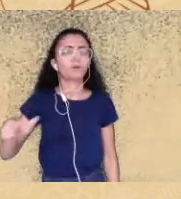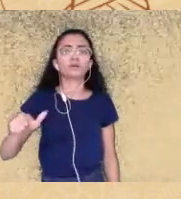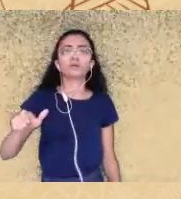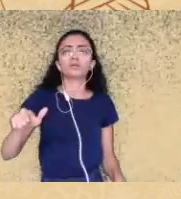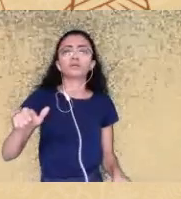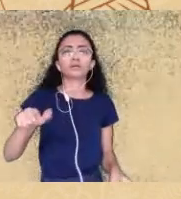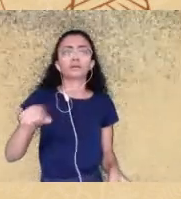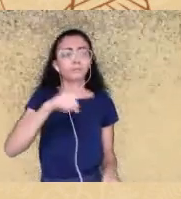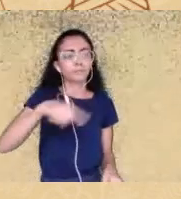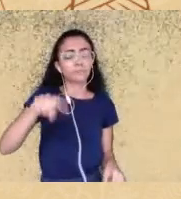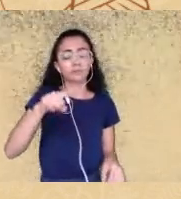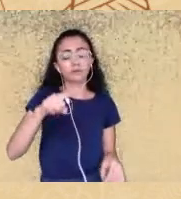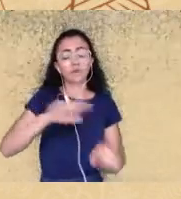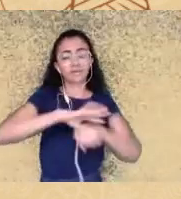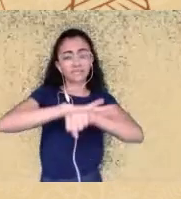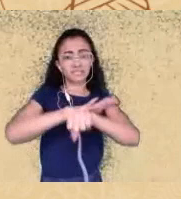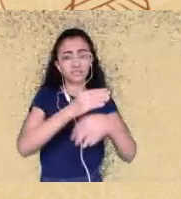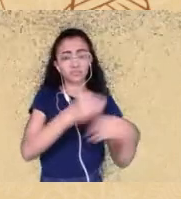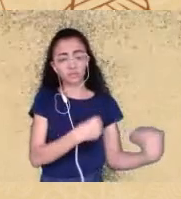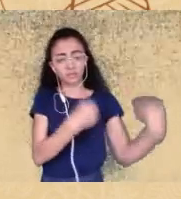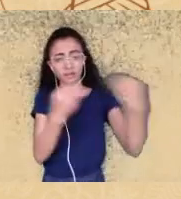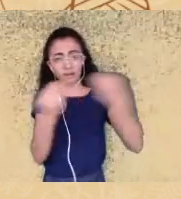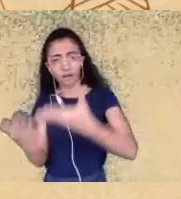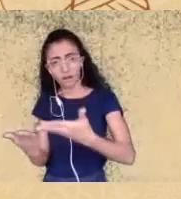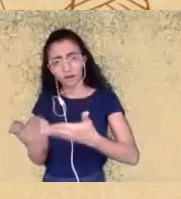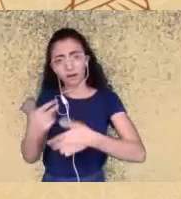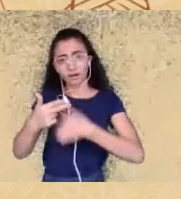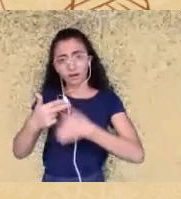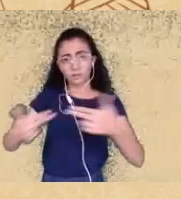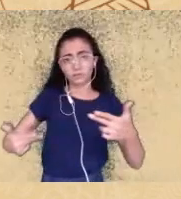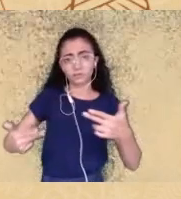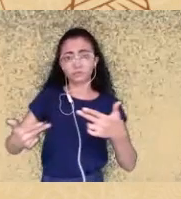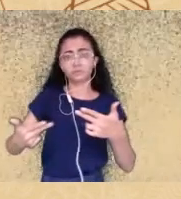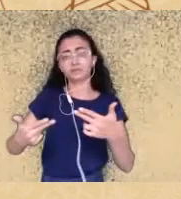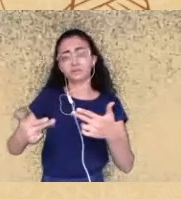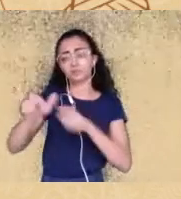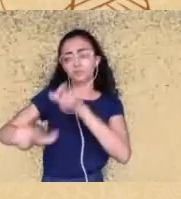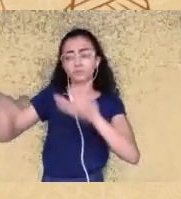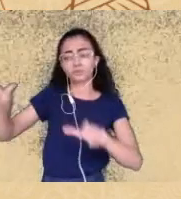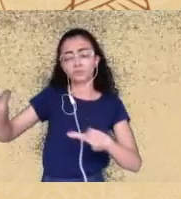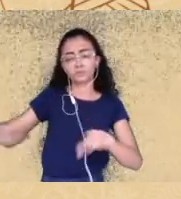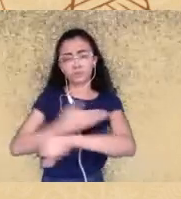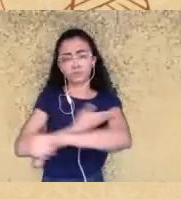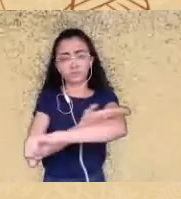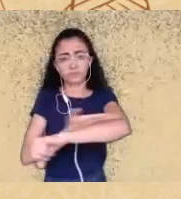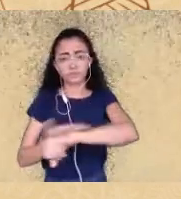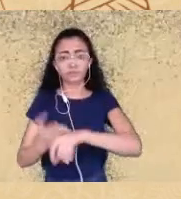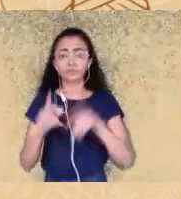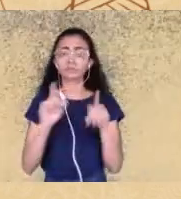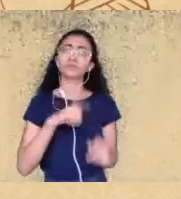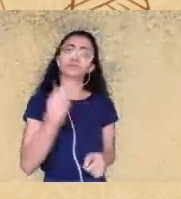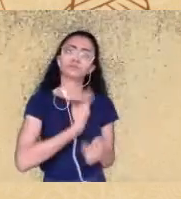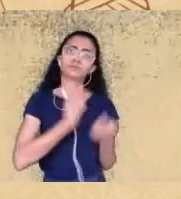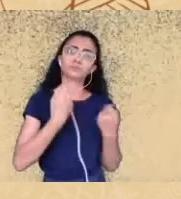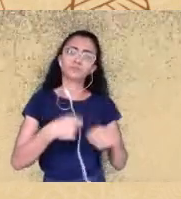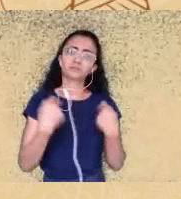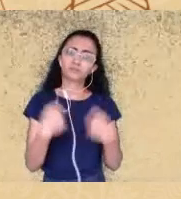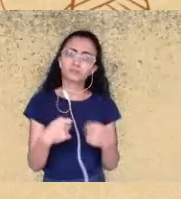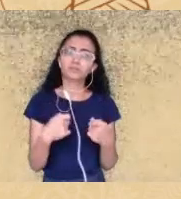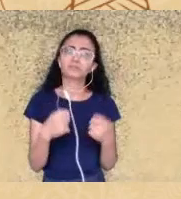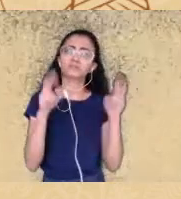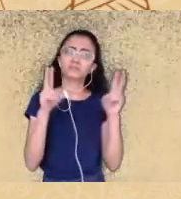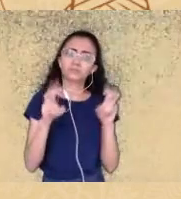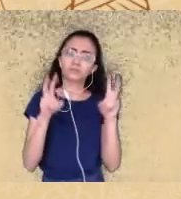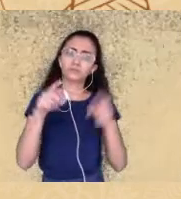privilégios simbólicos e materiais como precisamos falar portanto dessa dimensão individual tanto quanto da